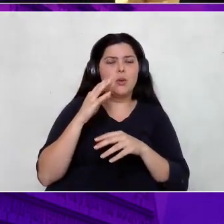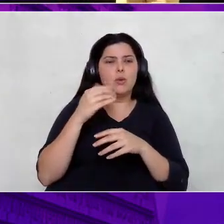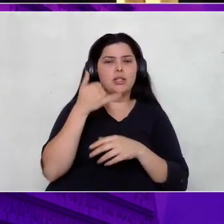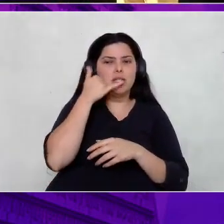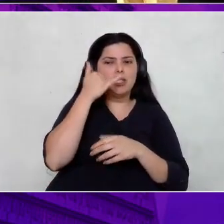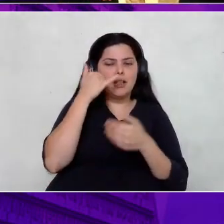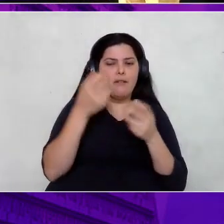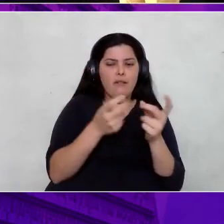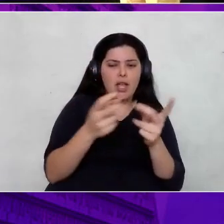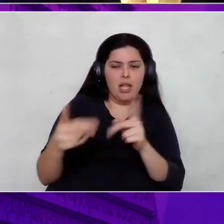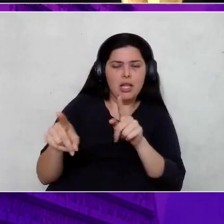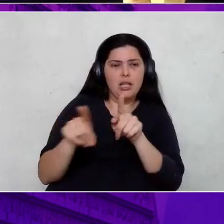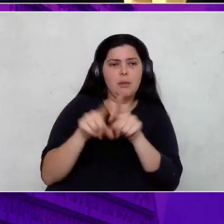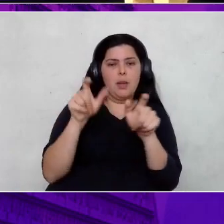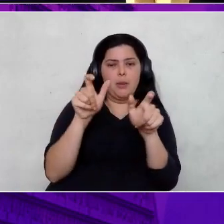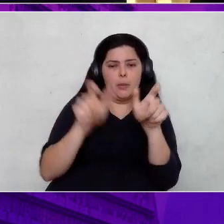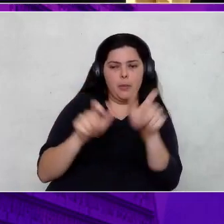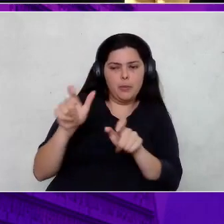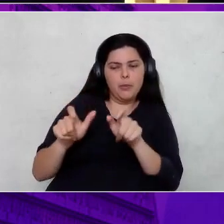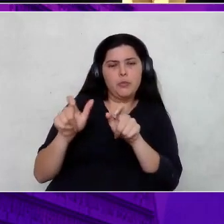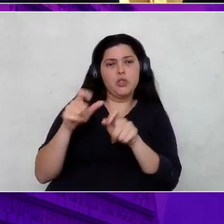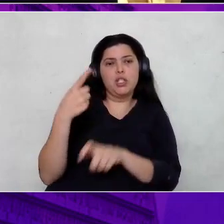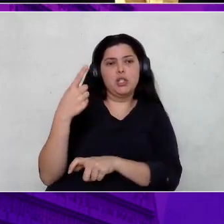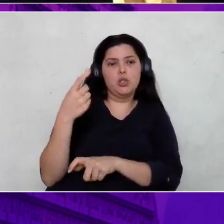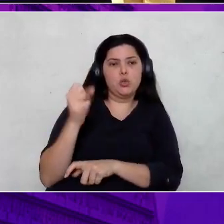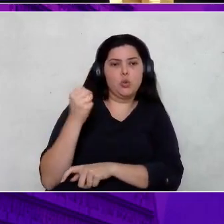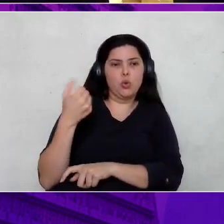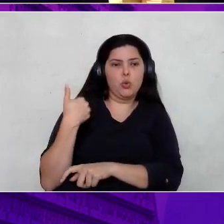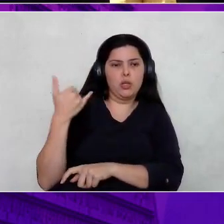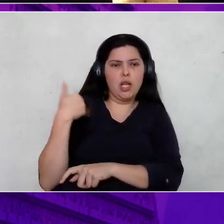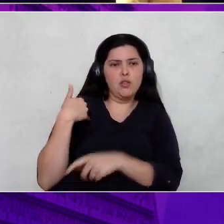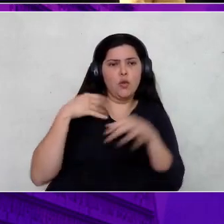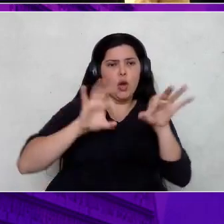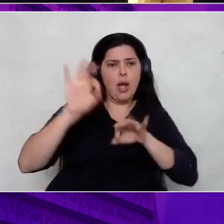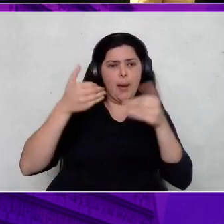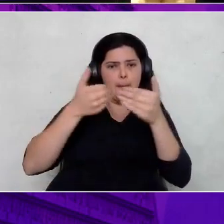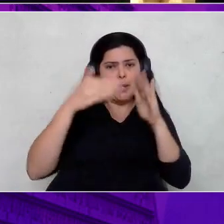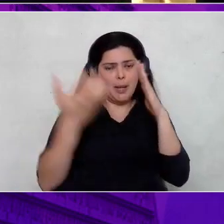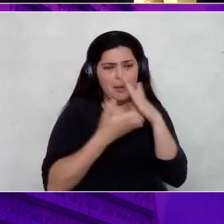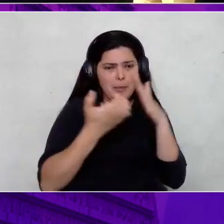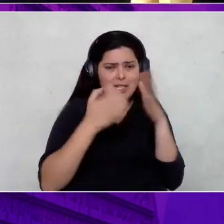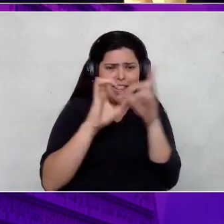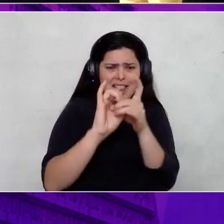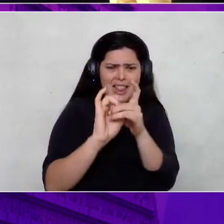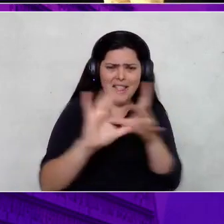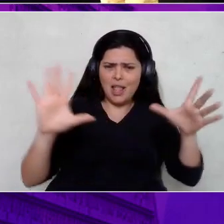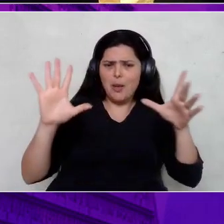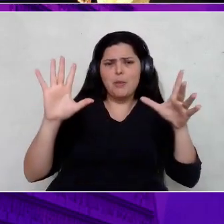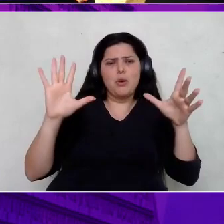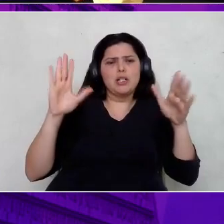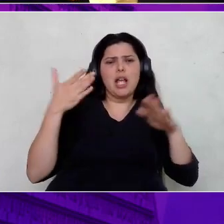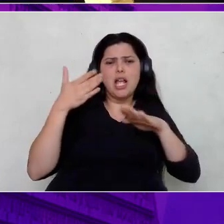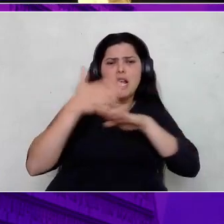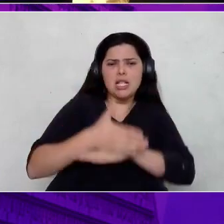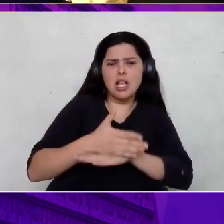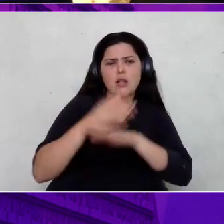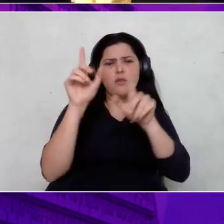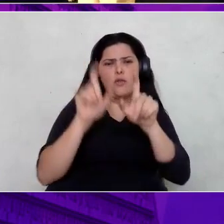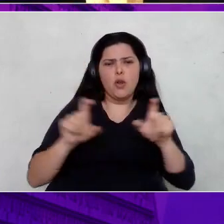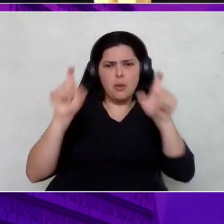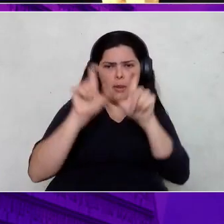para o pessoal. Aos 18 anos falei, vou montar minha empresa e vou democratizar o acesso à informática, tecnologia.